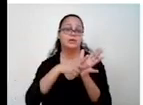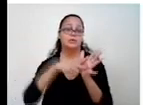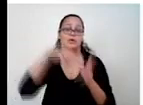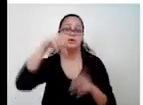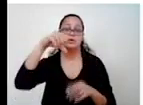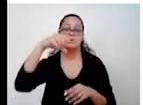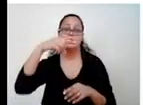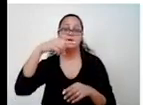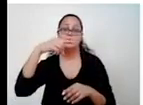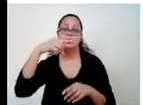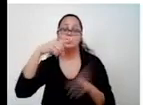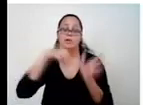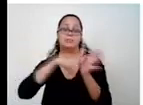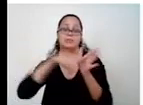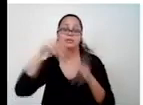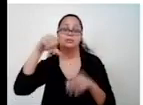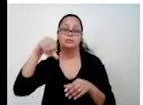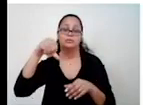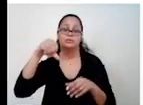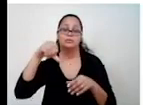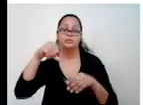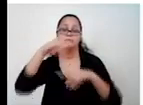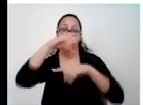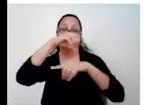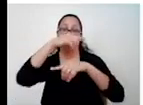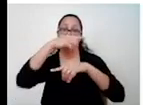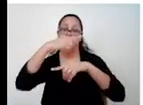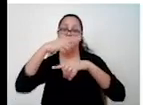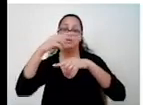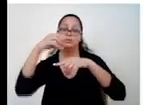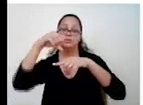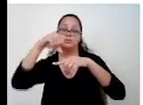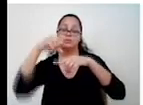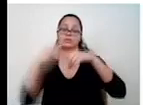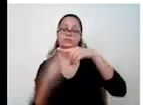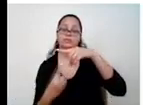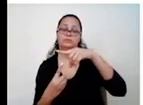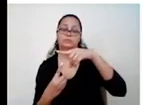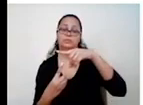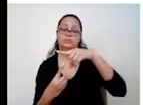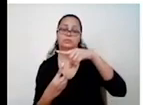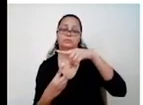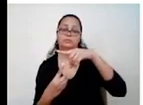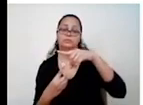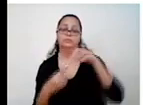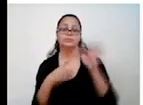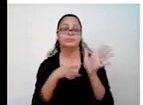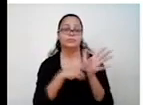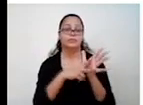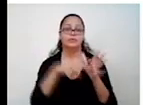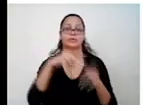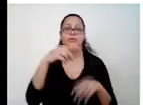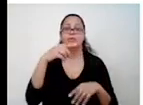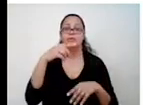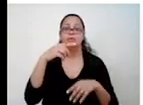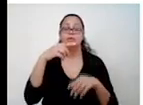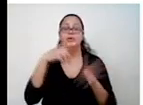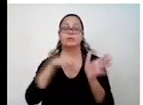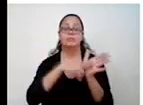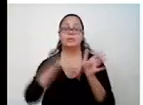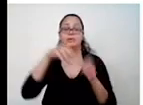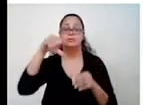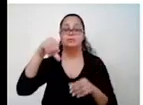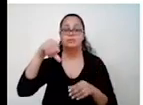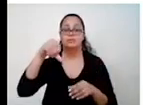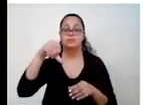dá menos. Ó, menos 9 dividido por 1. Menos com mais dá menos. 9 dividido por 1 dá 9. Então, essa é a soma.